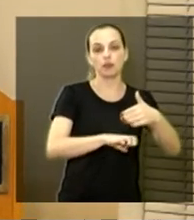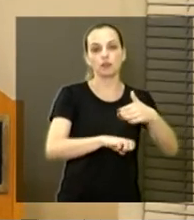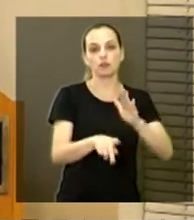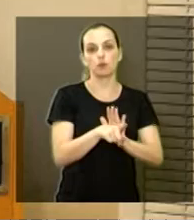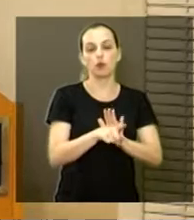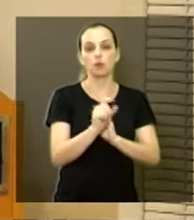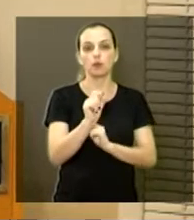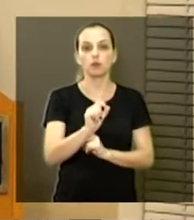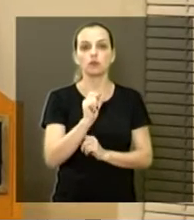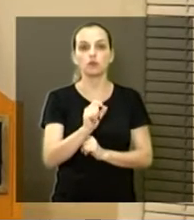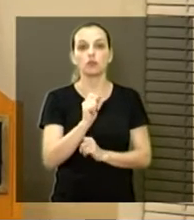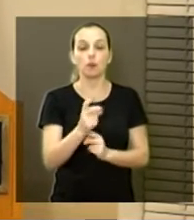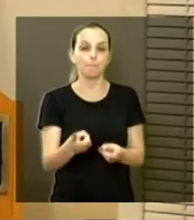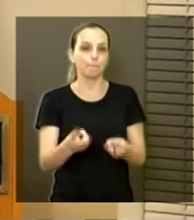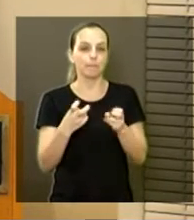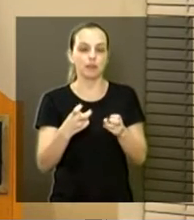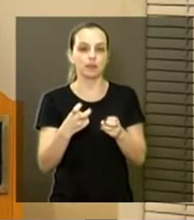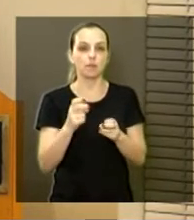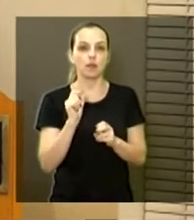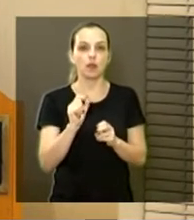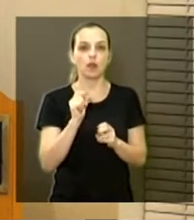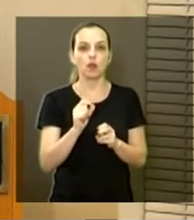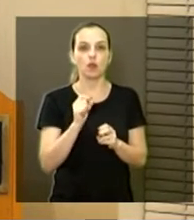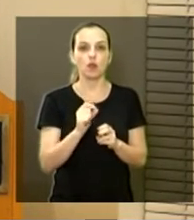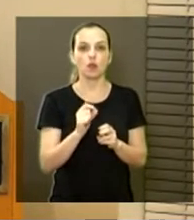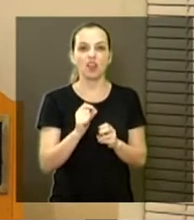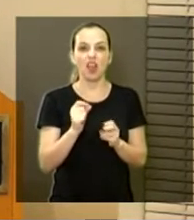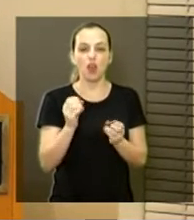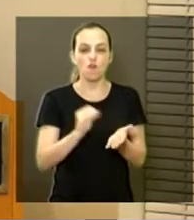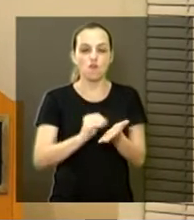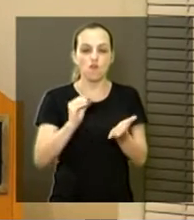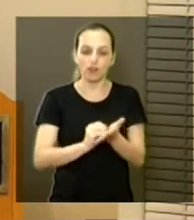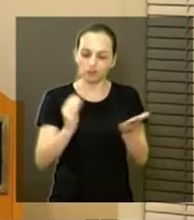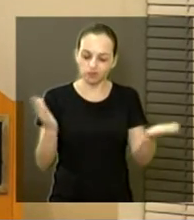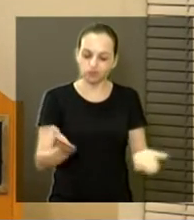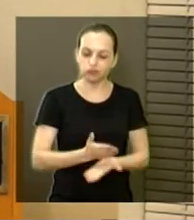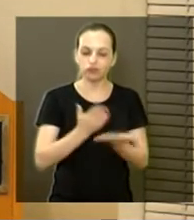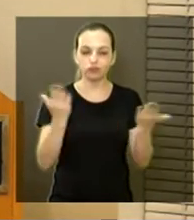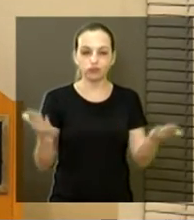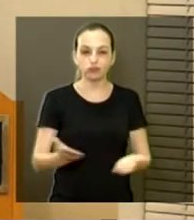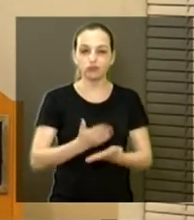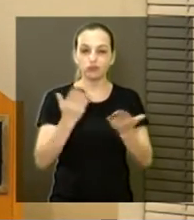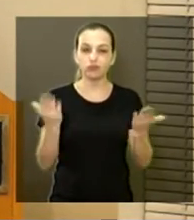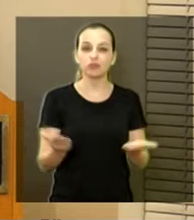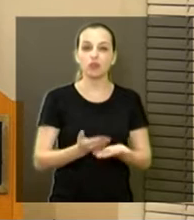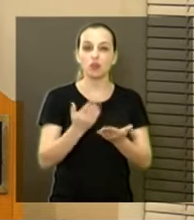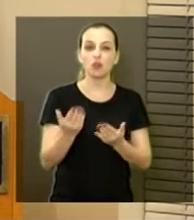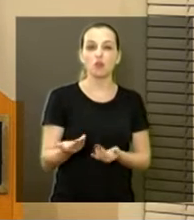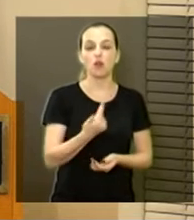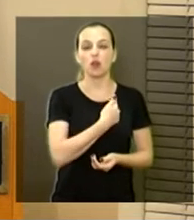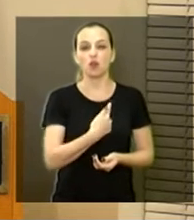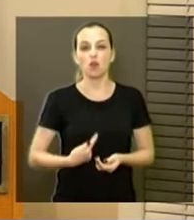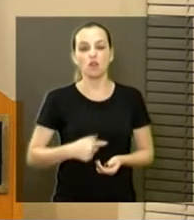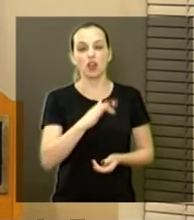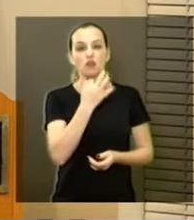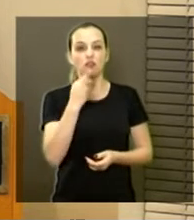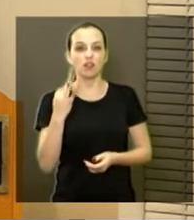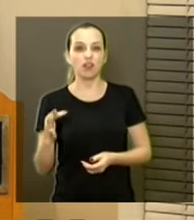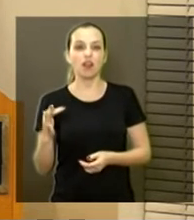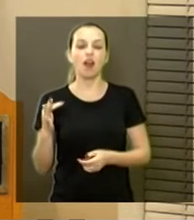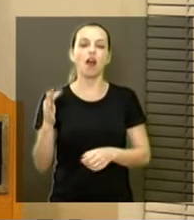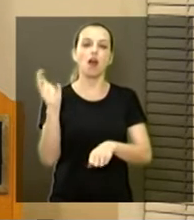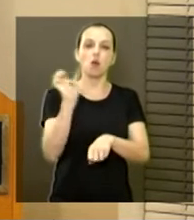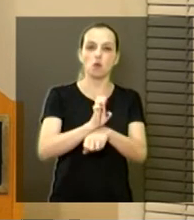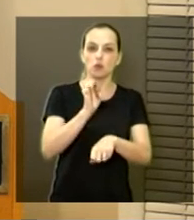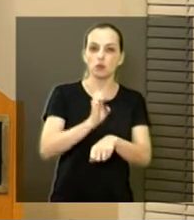Então, a gente viu que tem, e o próprio desestímulo, né, do próprio, a situação do país, governo federal, Estado, que dariam incentivos,